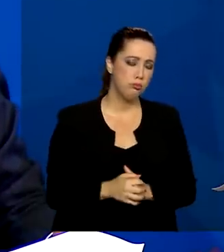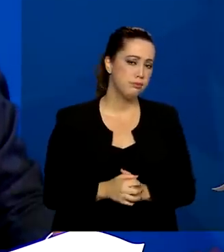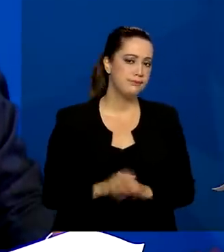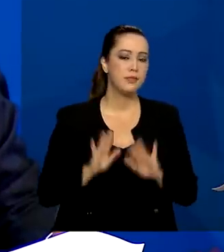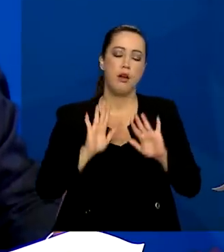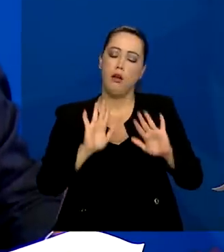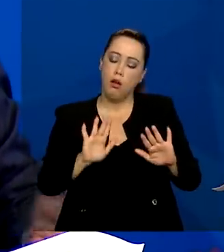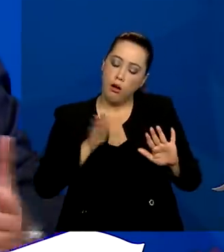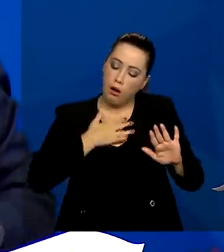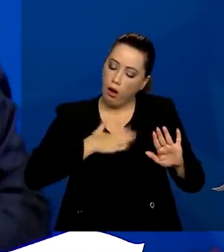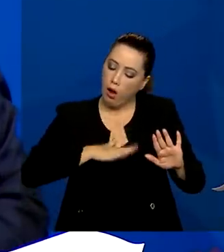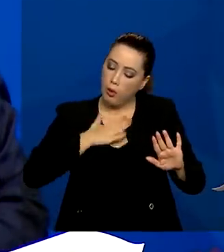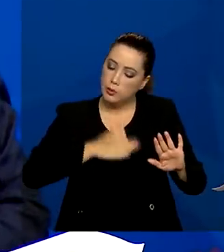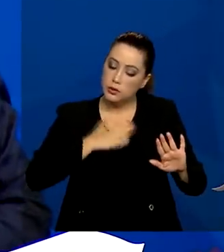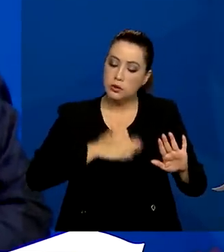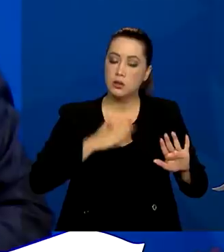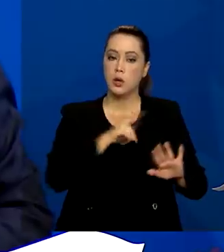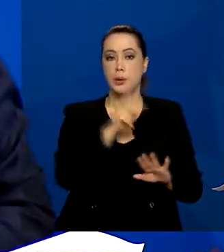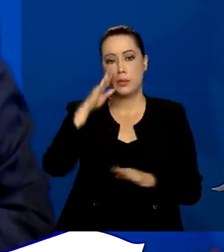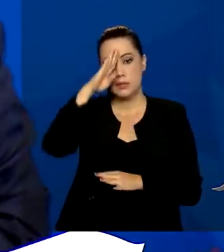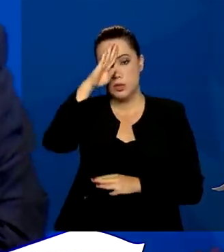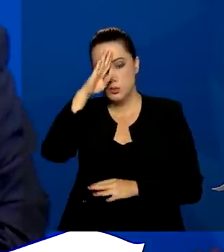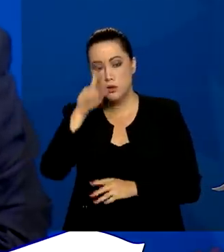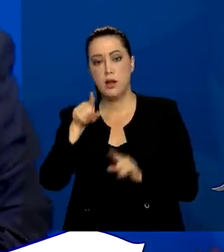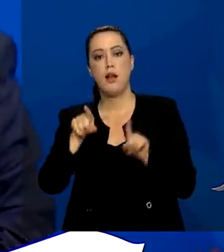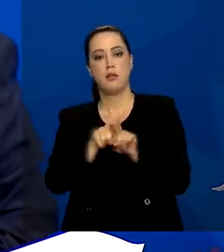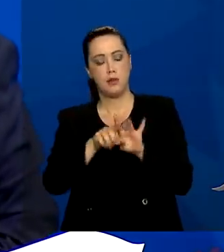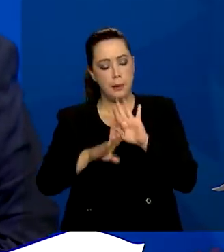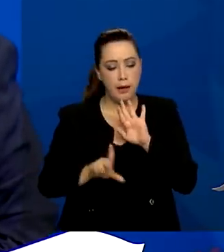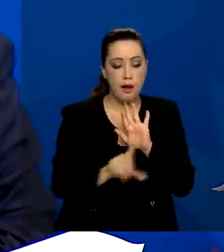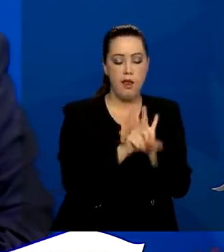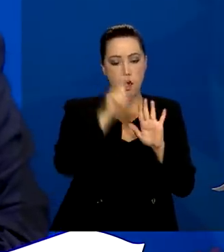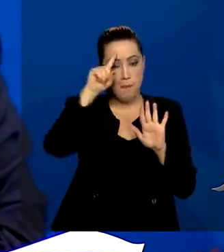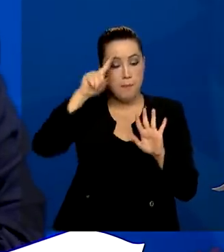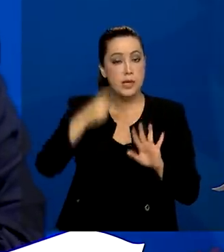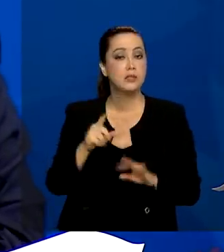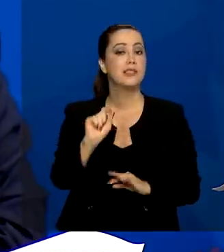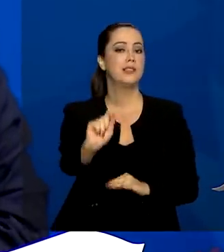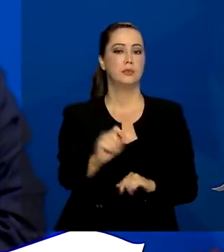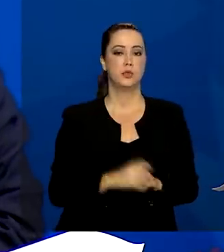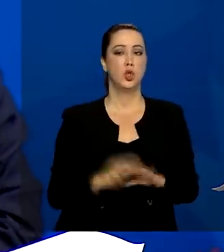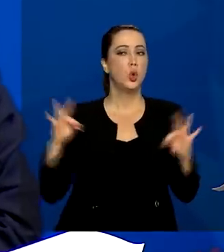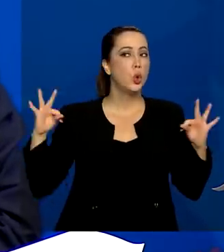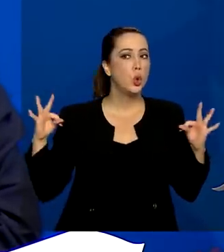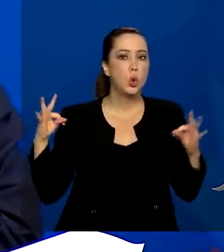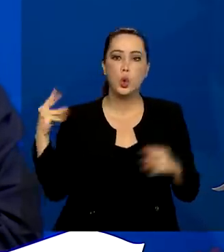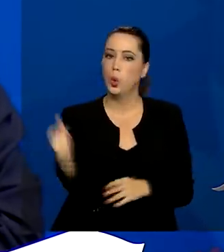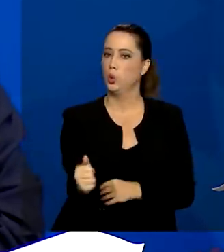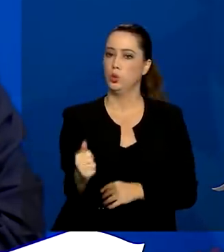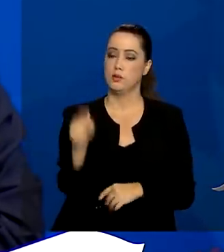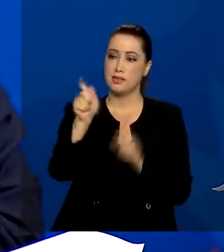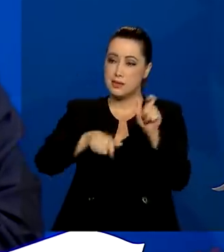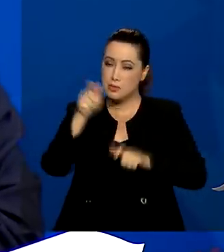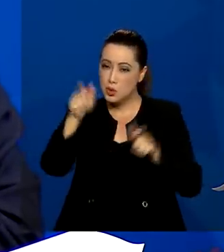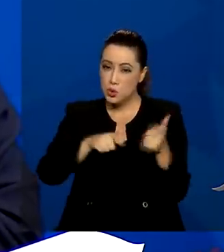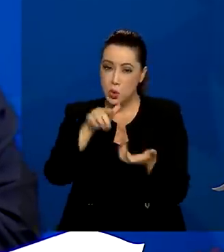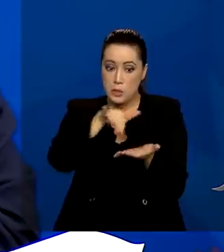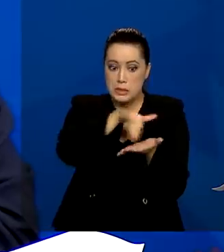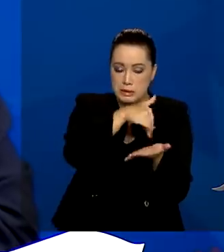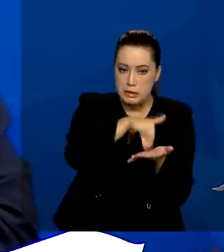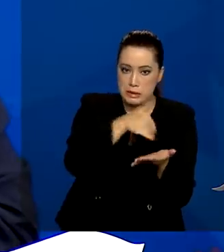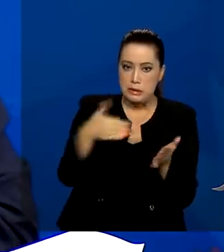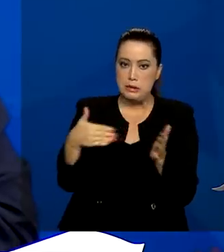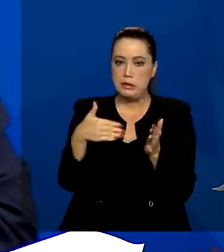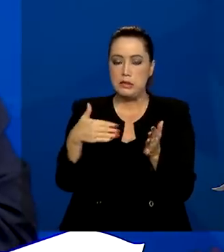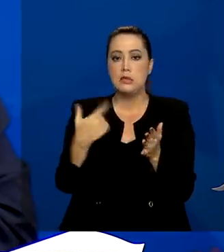determinou, a lei determina que todos os brasileiros que foram identificados até o dia 2